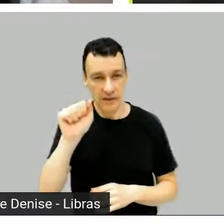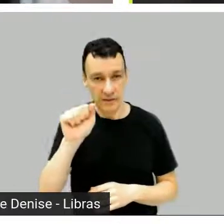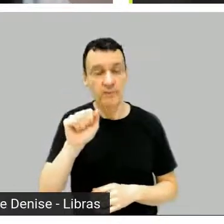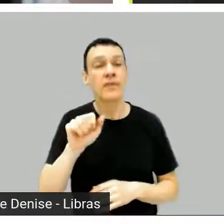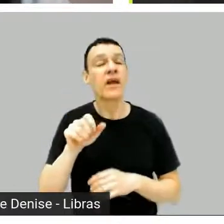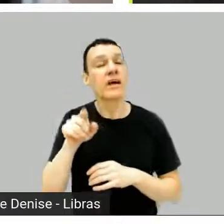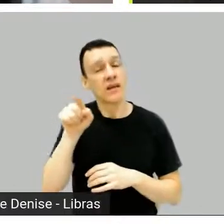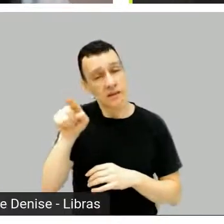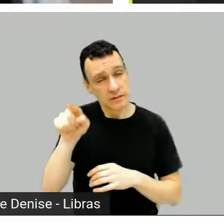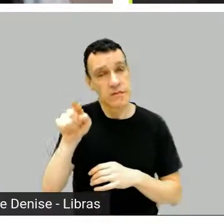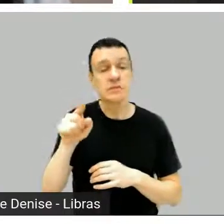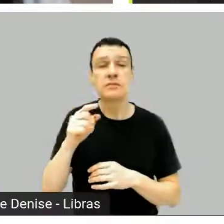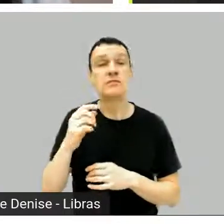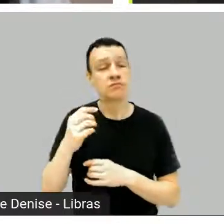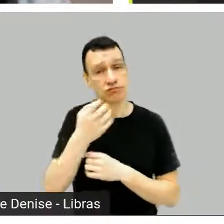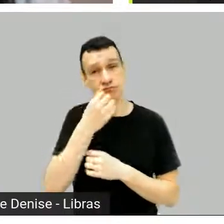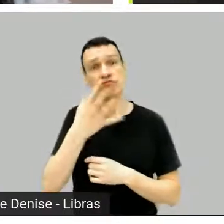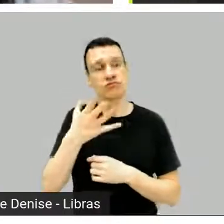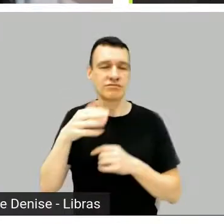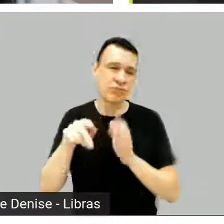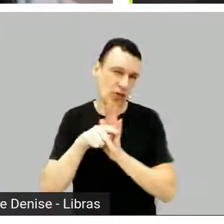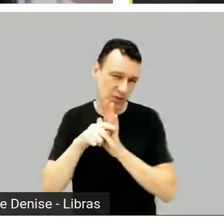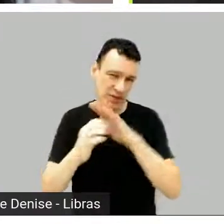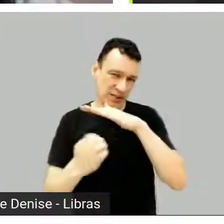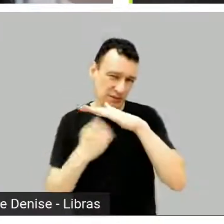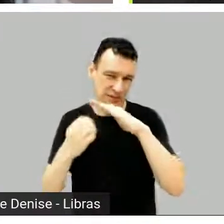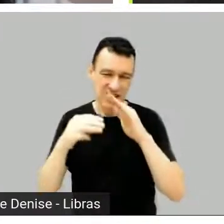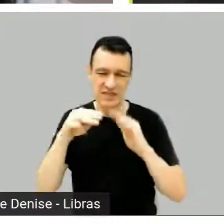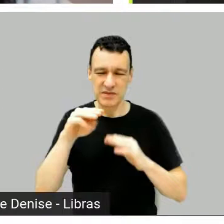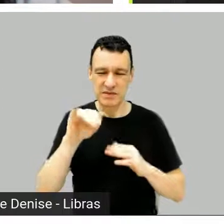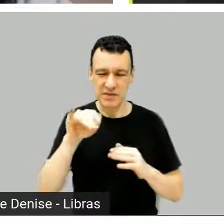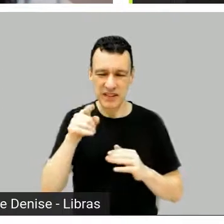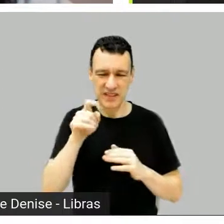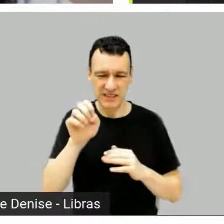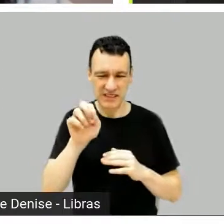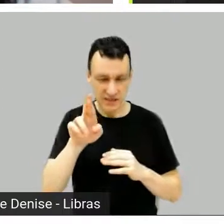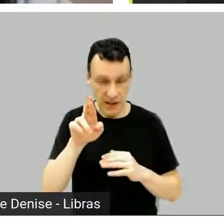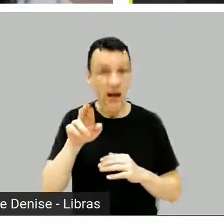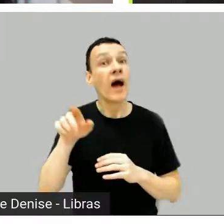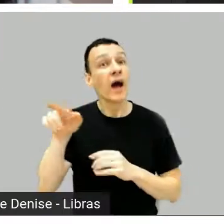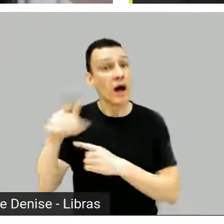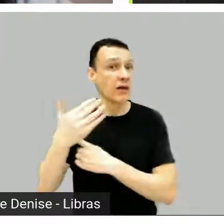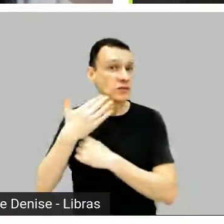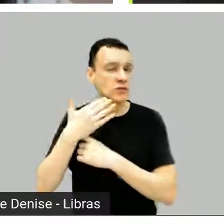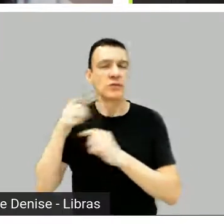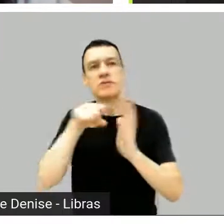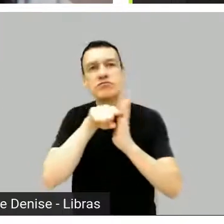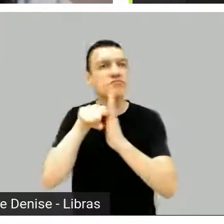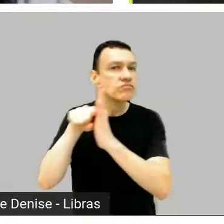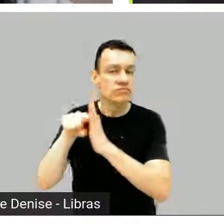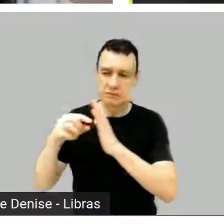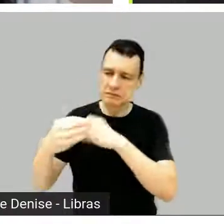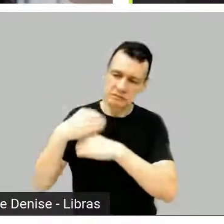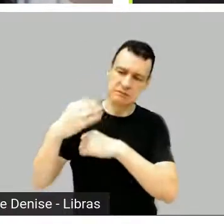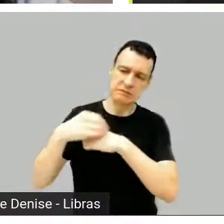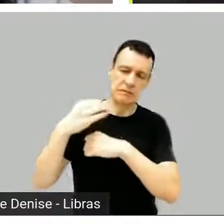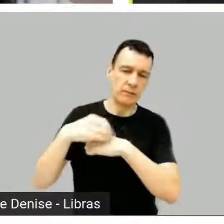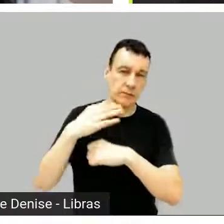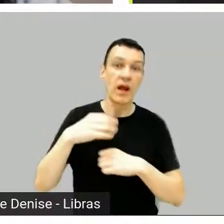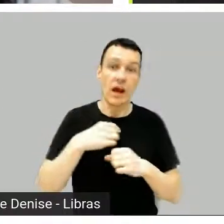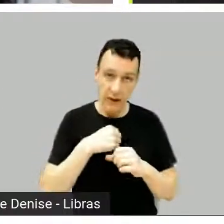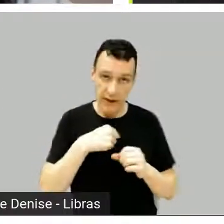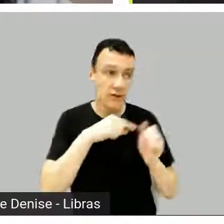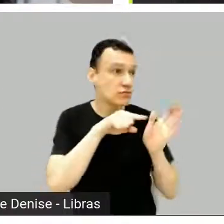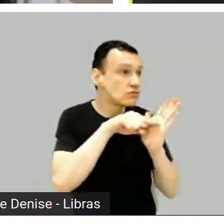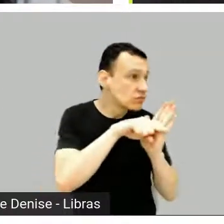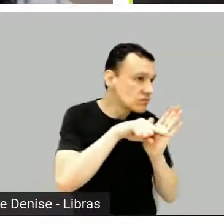amo trabalhar com ela. Então, a Amanda fez mais pesquisa de campo e ia me passando. E eu fiz um pouco também, mas aí já menos, porque eu